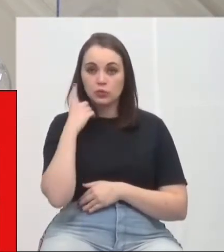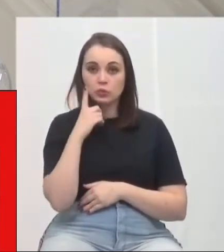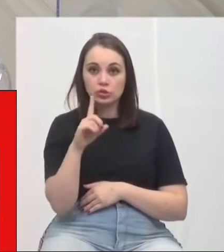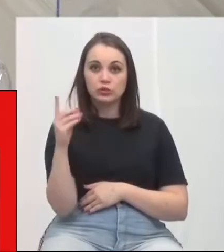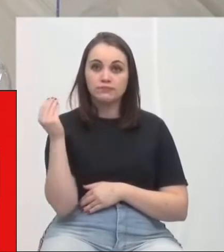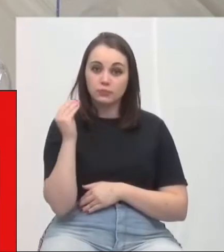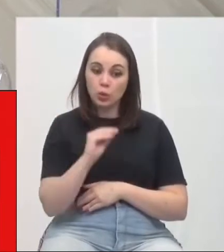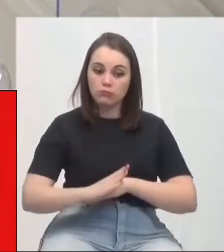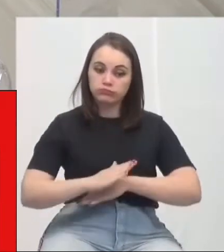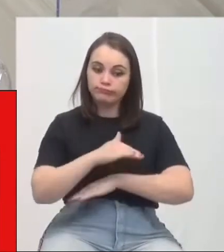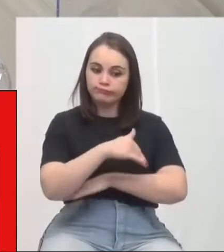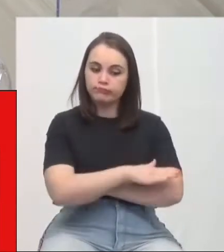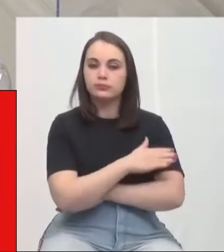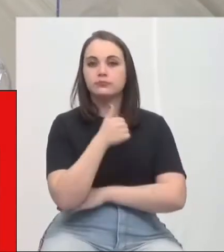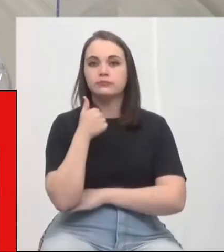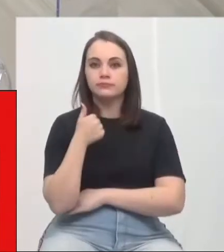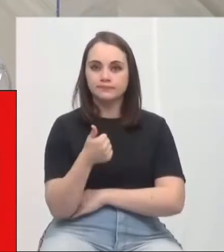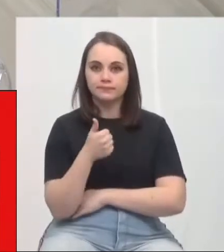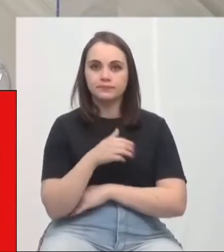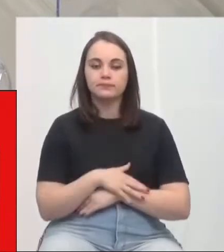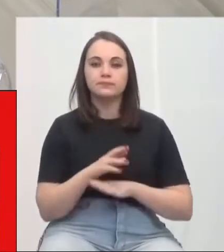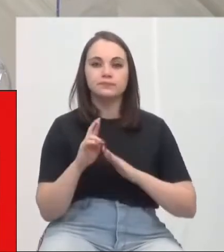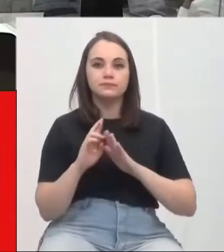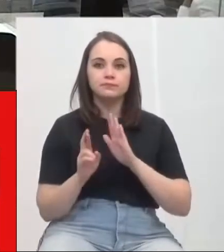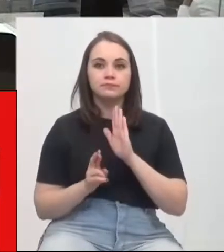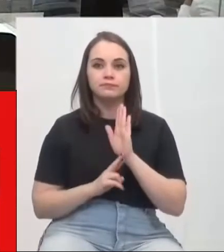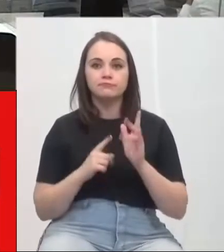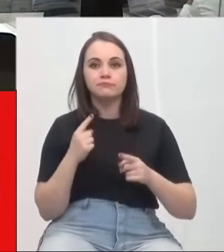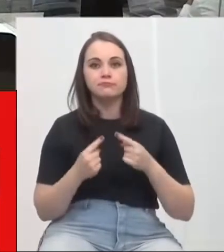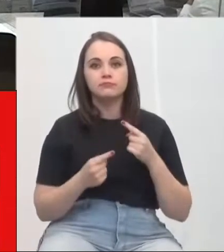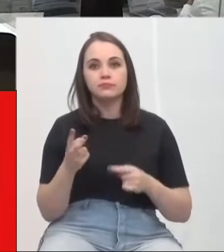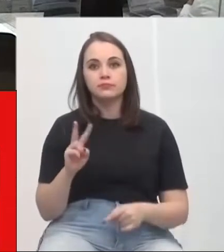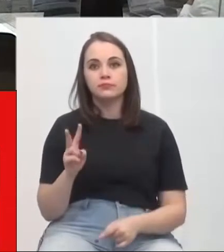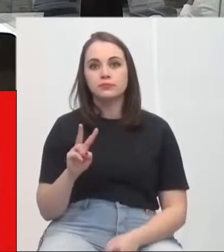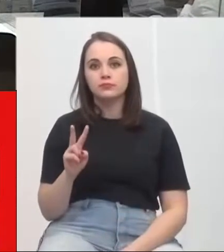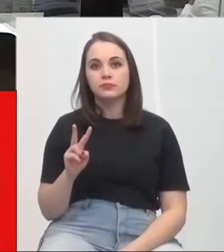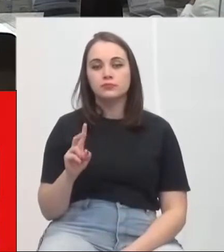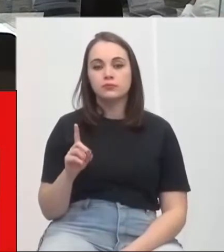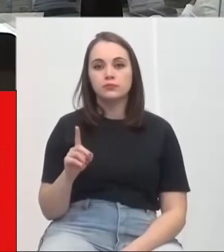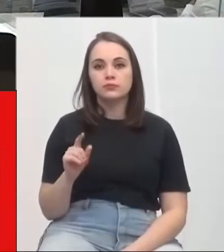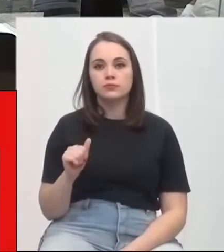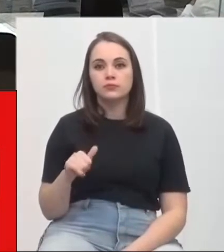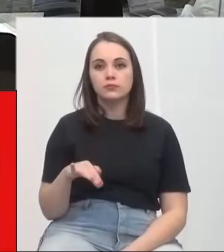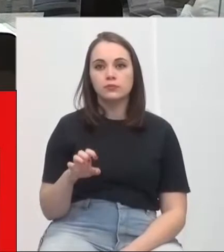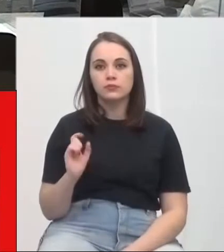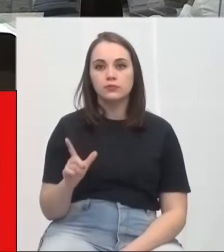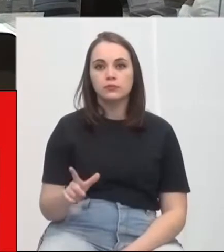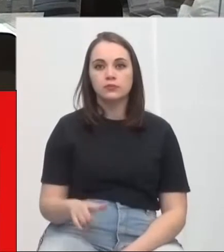da instalação do referido redutor. O requerimento está em discussão. Com a palavra o vereador autor Daniel Antunes.